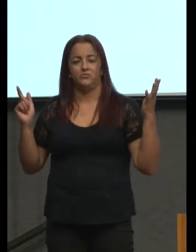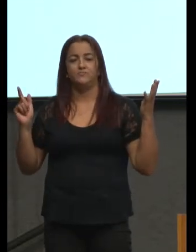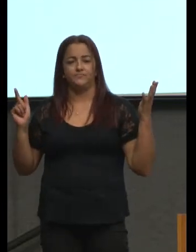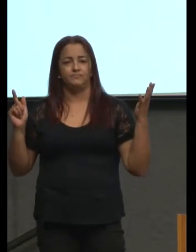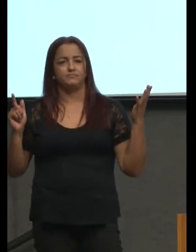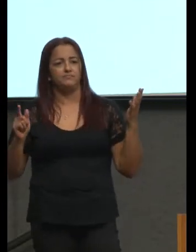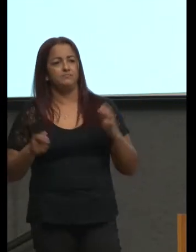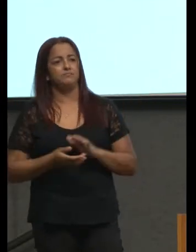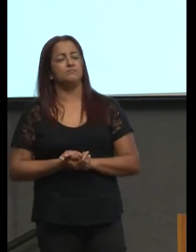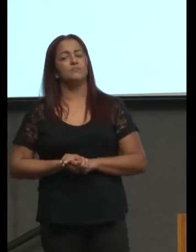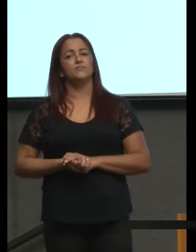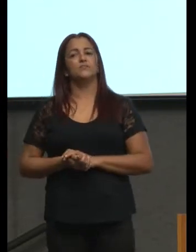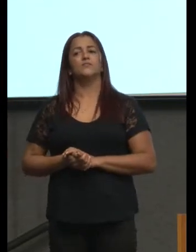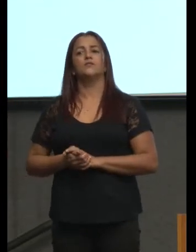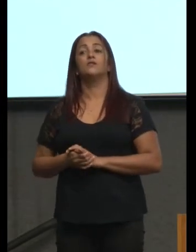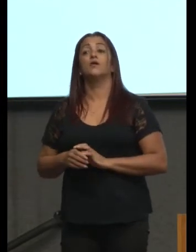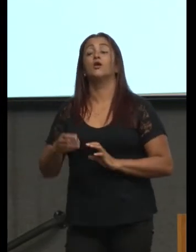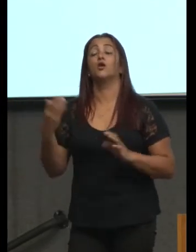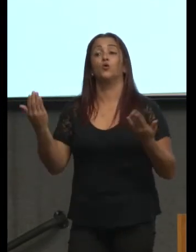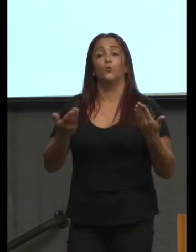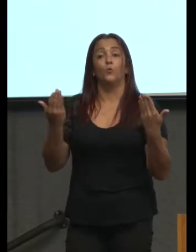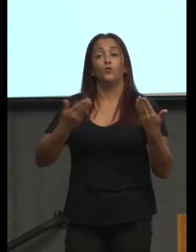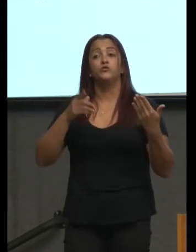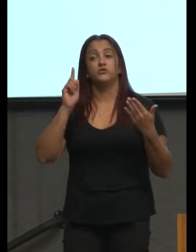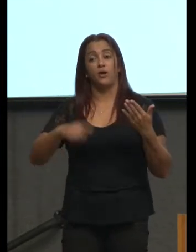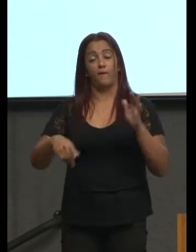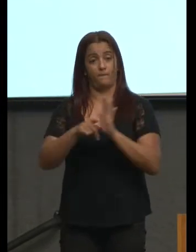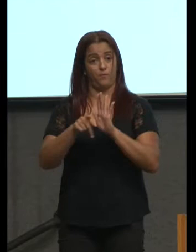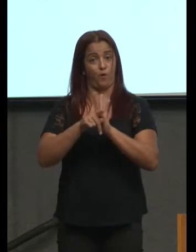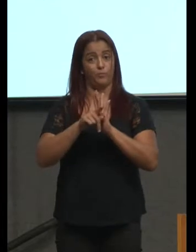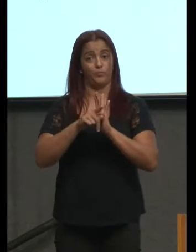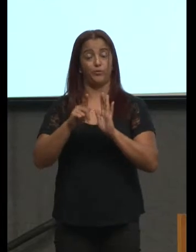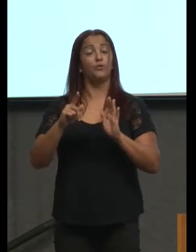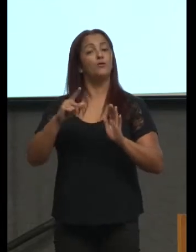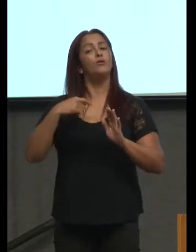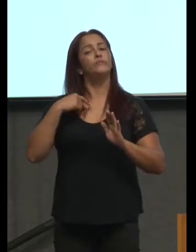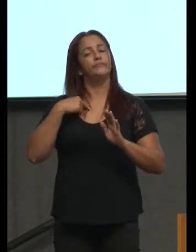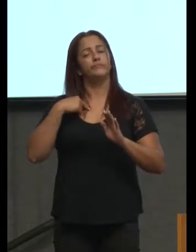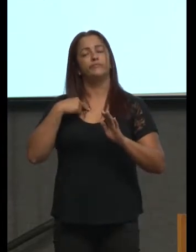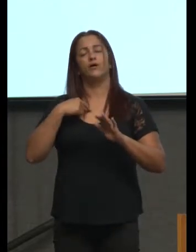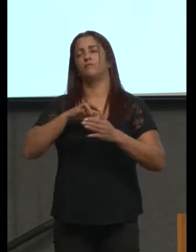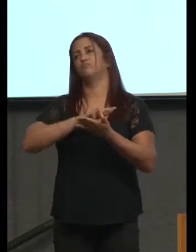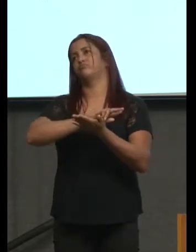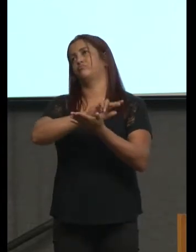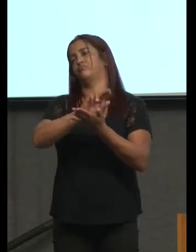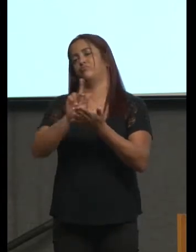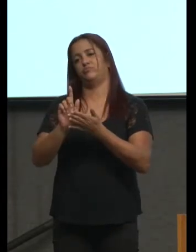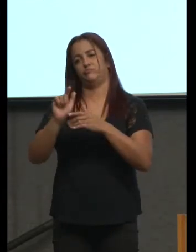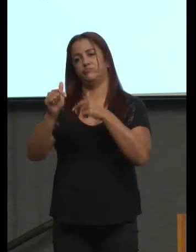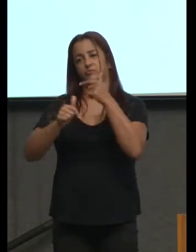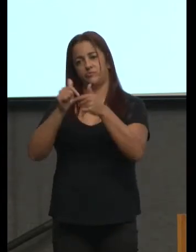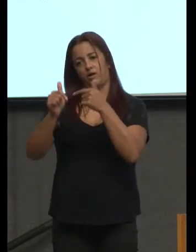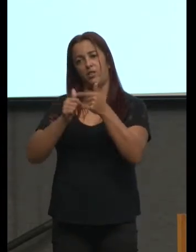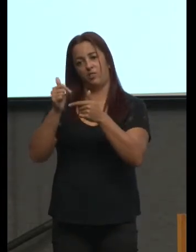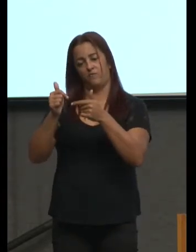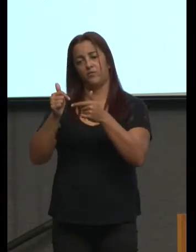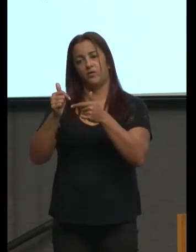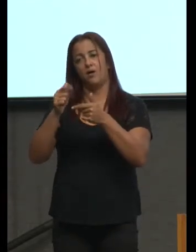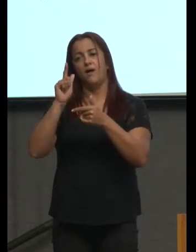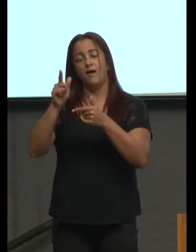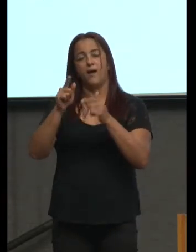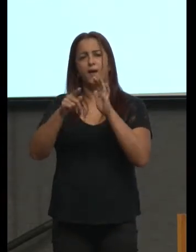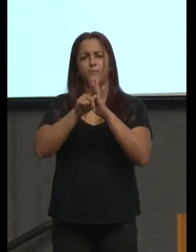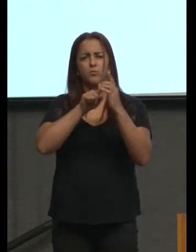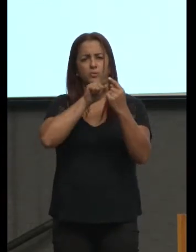que hoje infelizmente é lido como multitarefa é a perspectiva sincrônica nós o